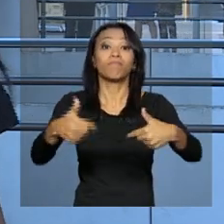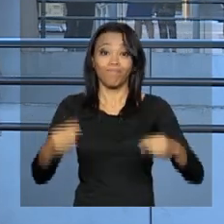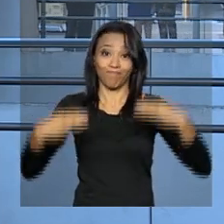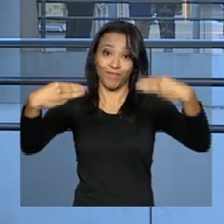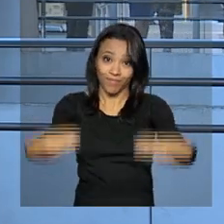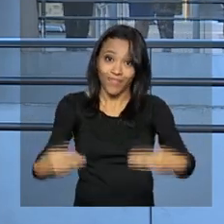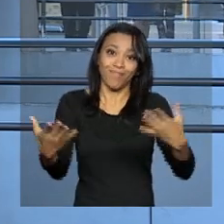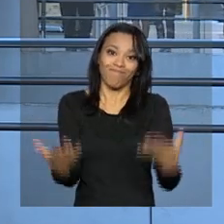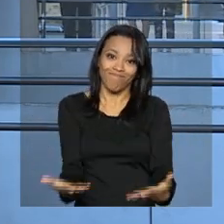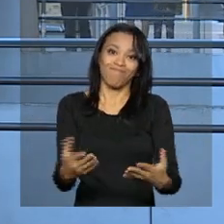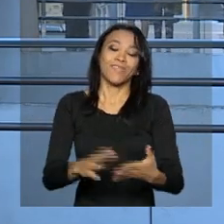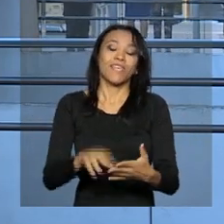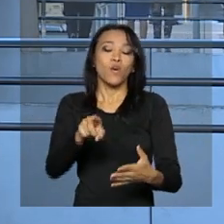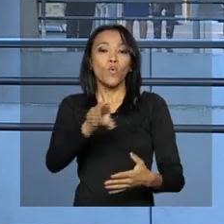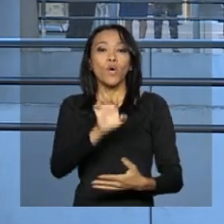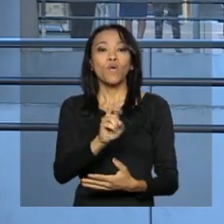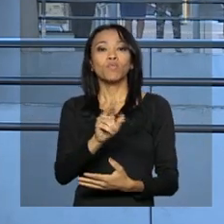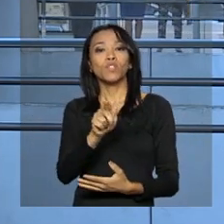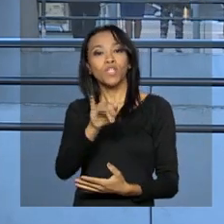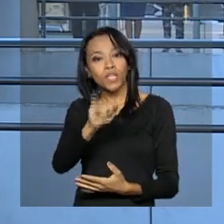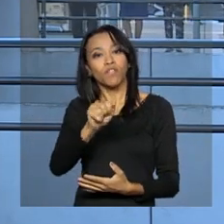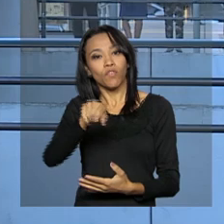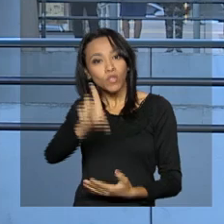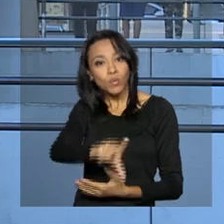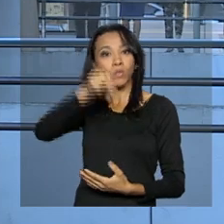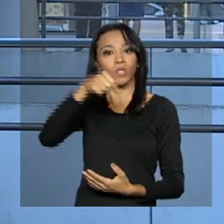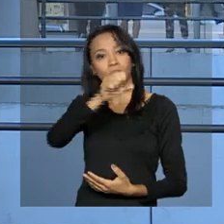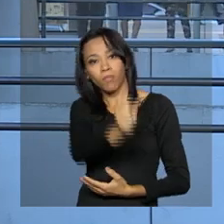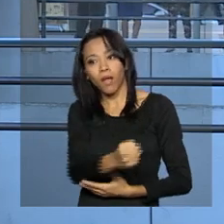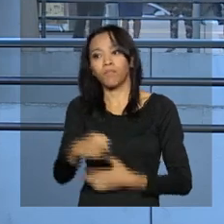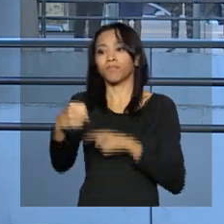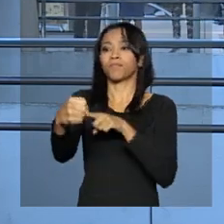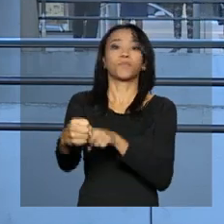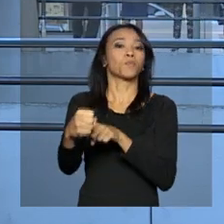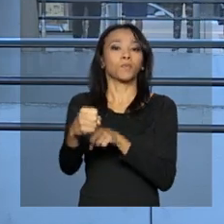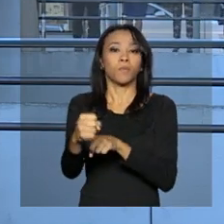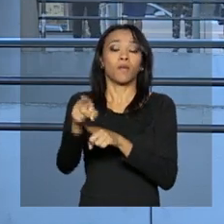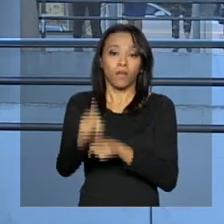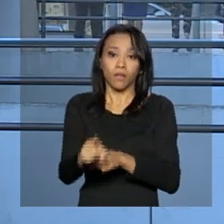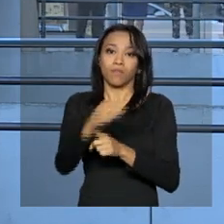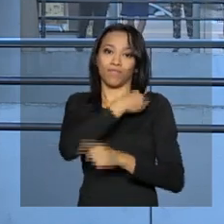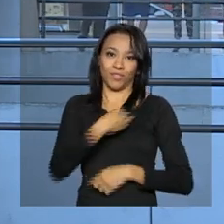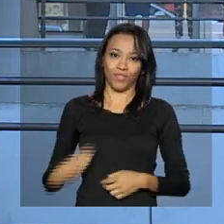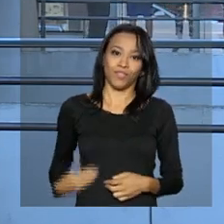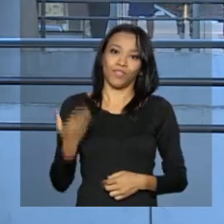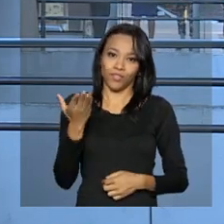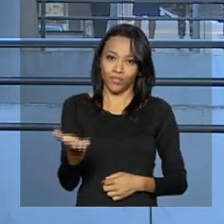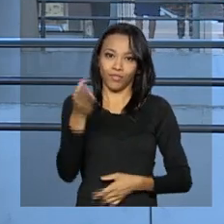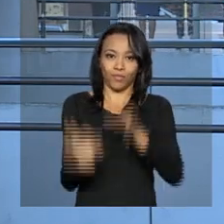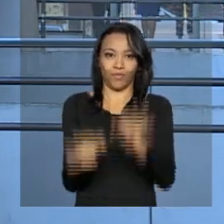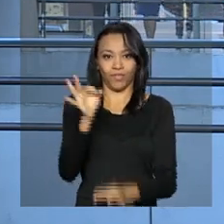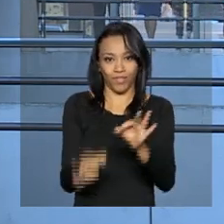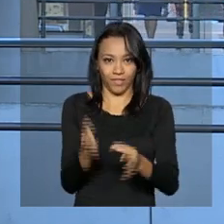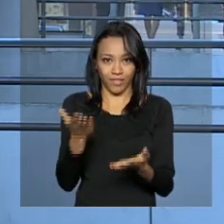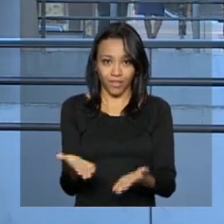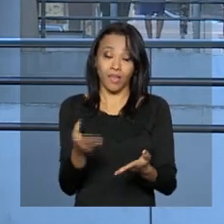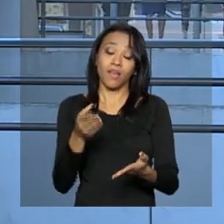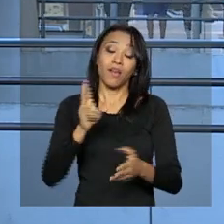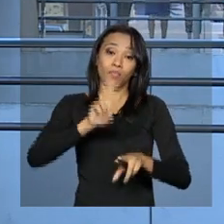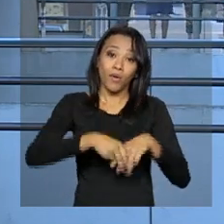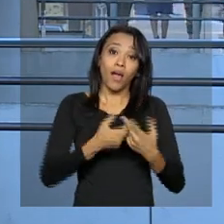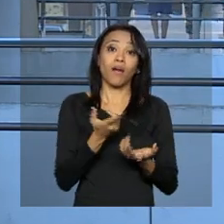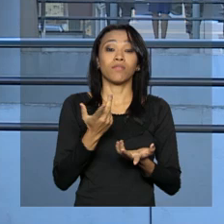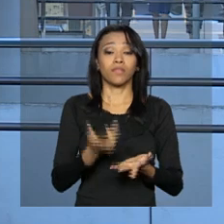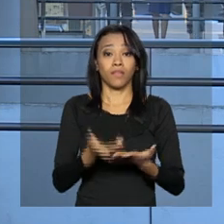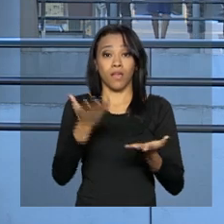licenciou do posto de subprocurador-geral da República para assumir o cargo de ministro da Justiça. Por meio de